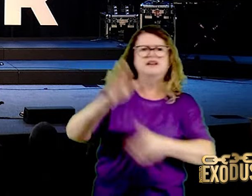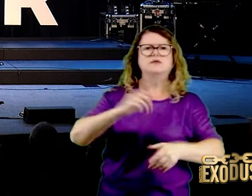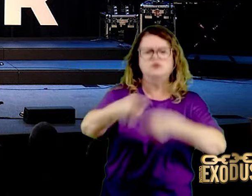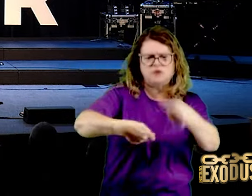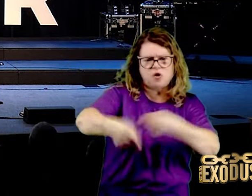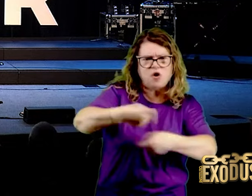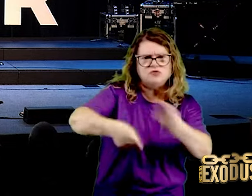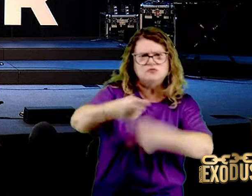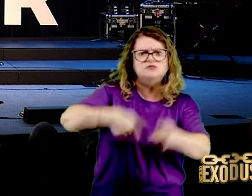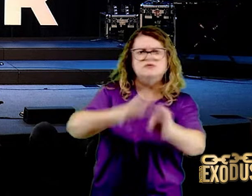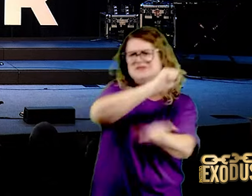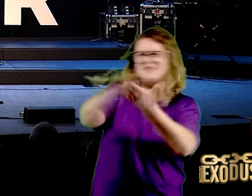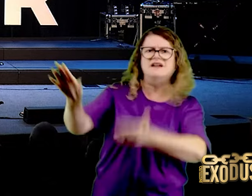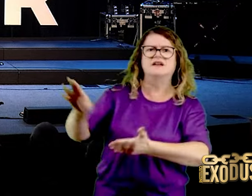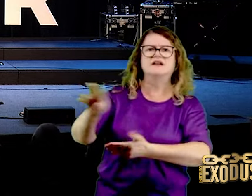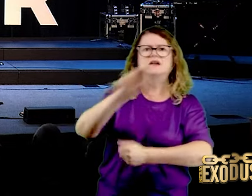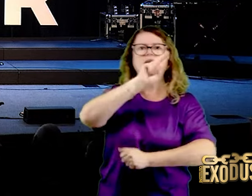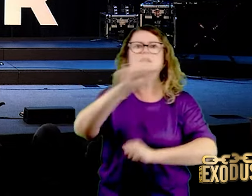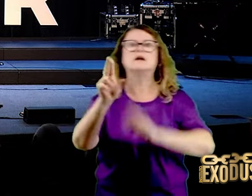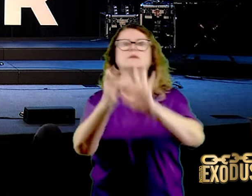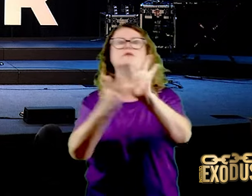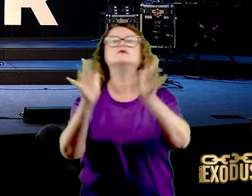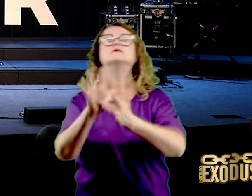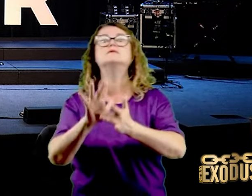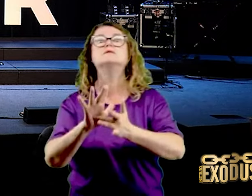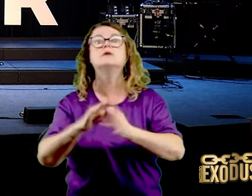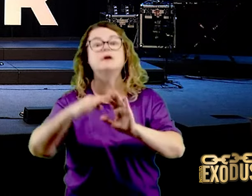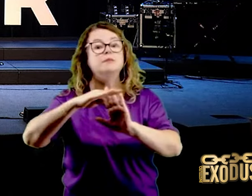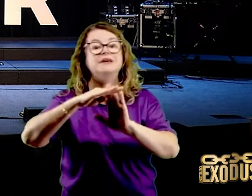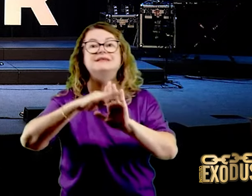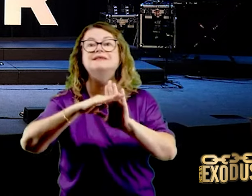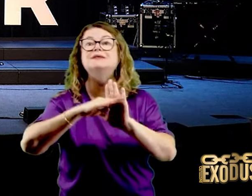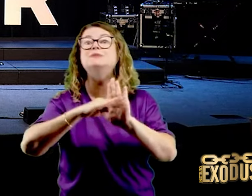Diga em nome de Jesus. Isso é um princípio.